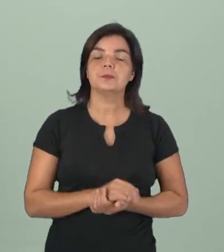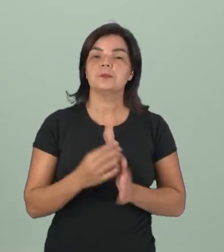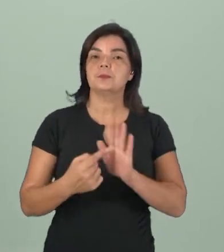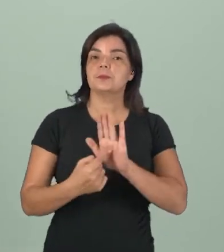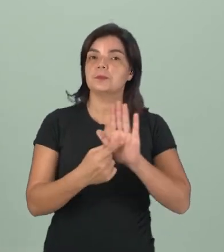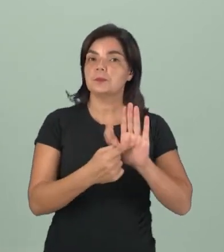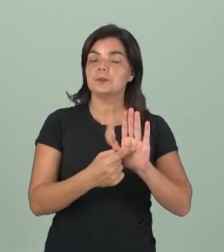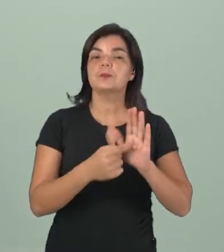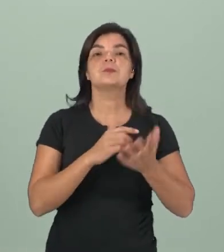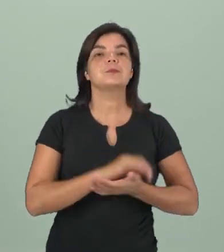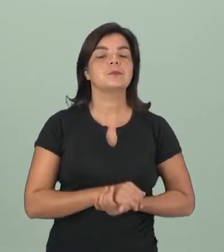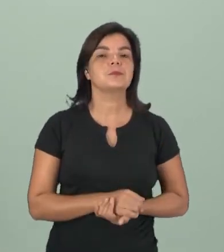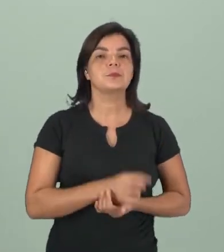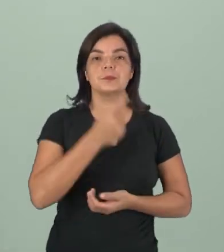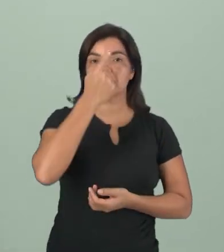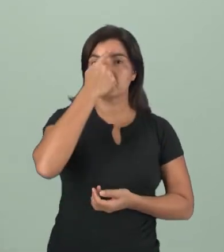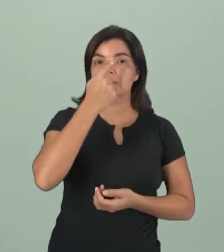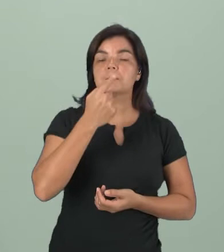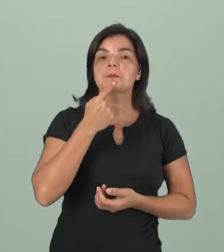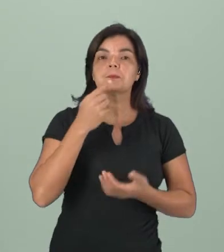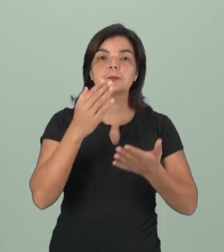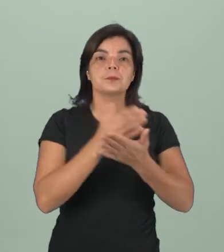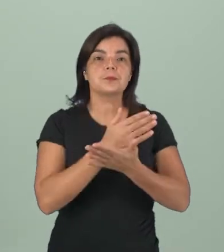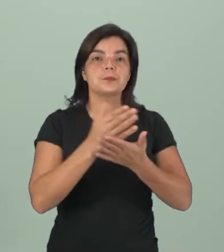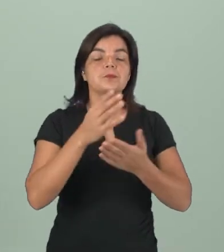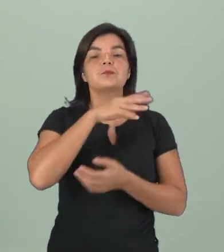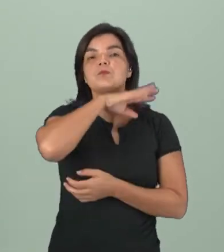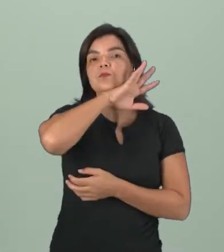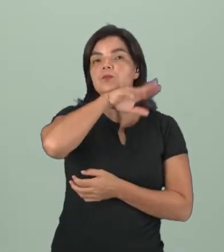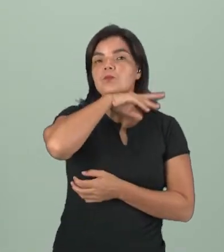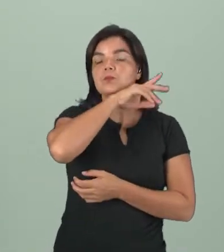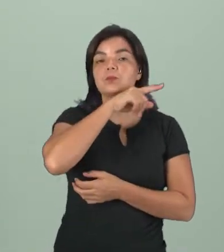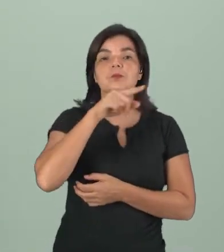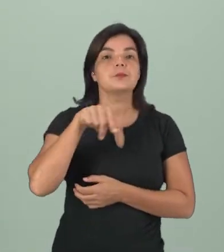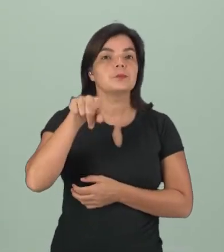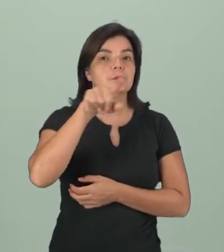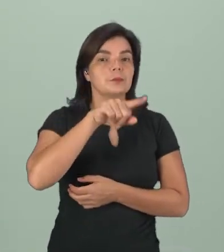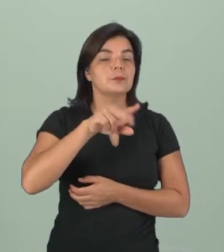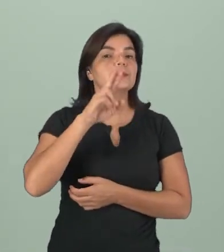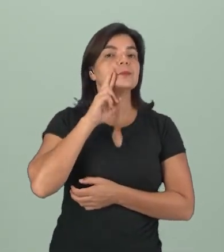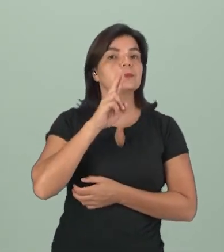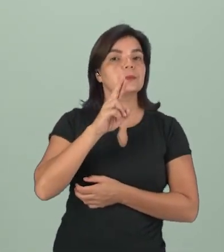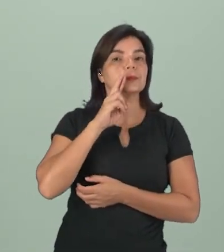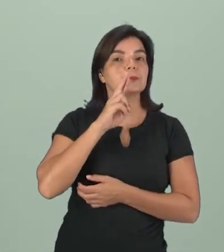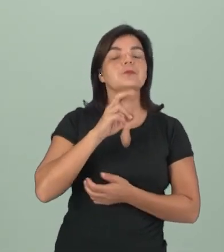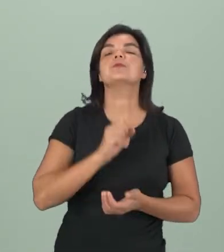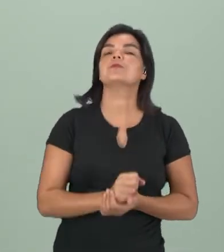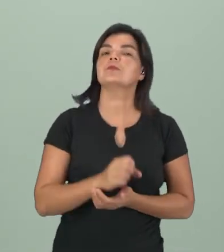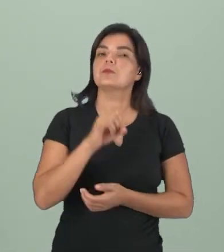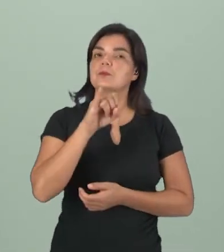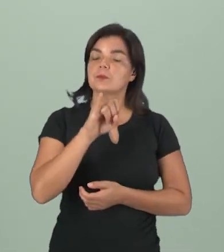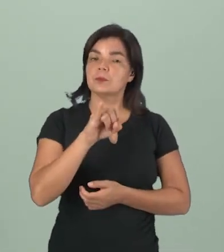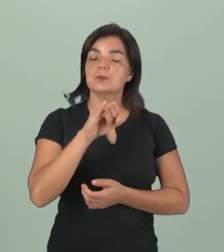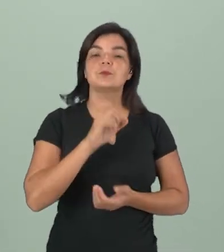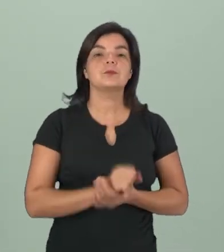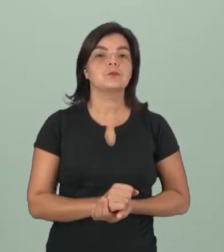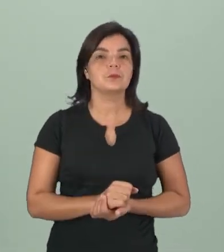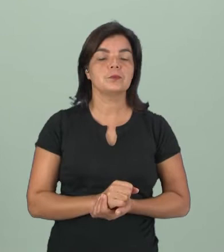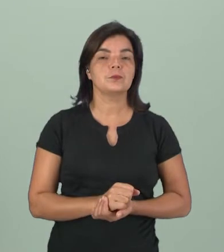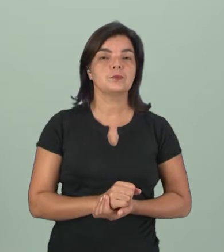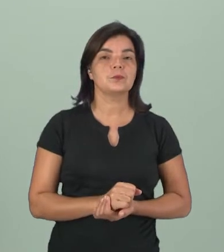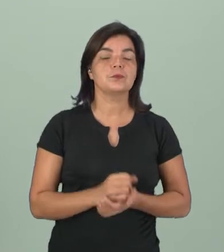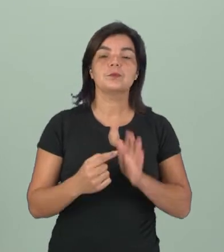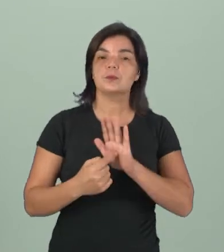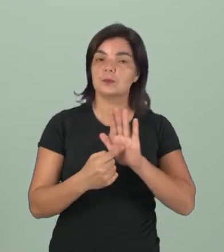mostrar para vocês a imagem de alguns animais. E vocês vão me dizer se esses animais, eles são... Se este